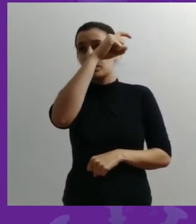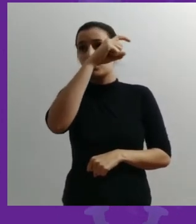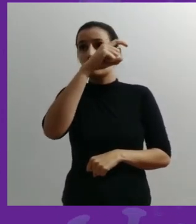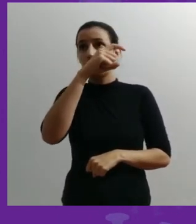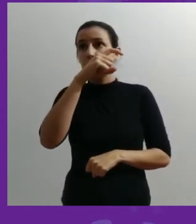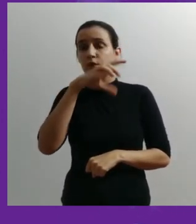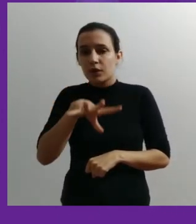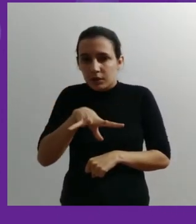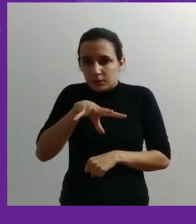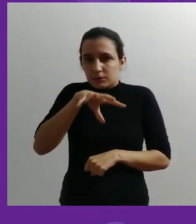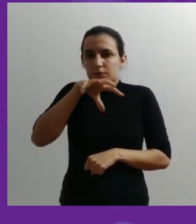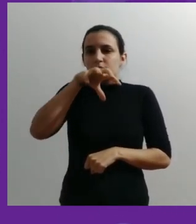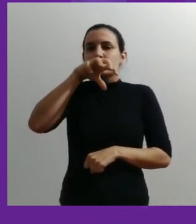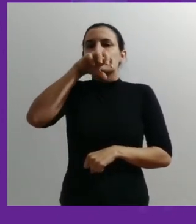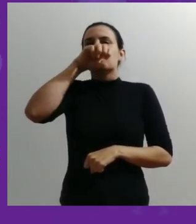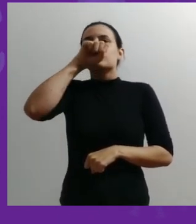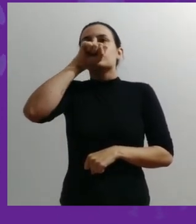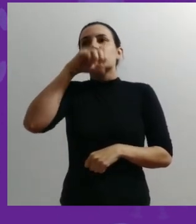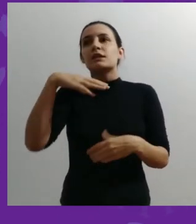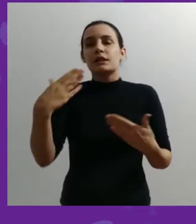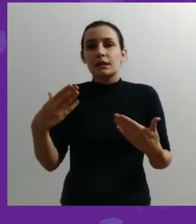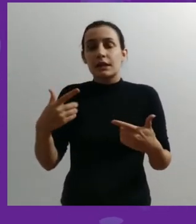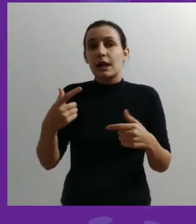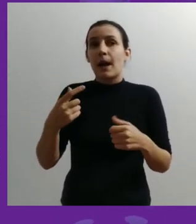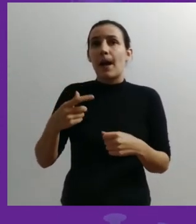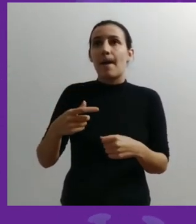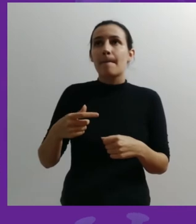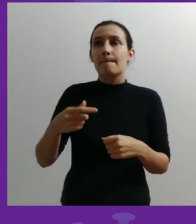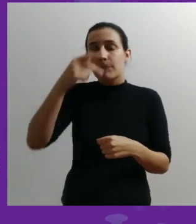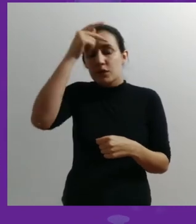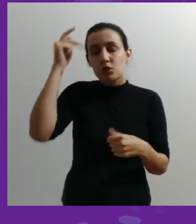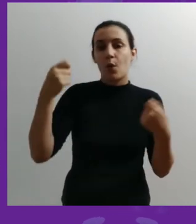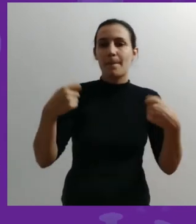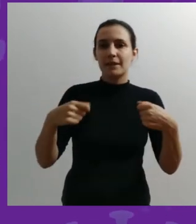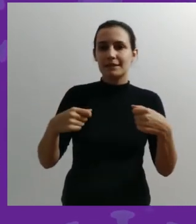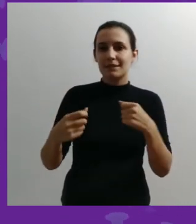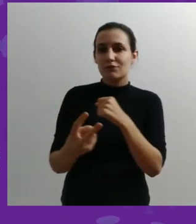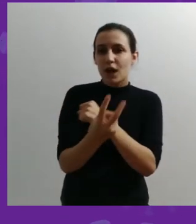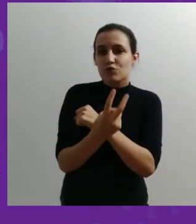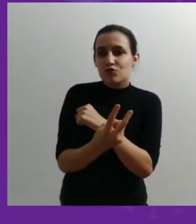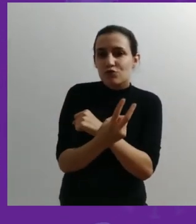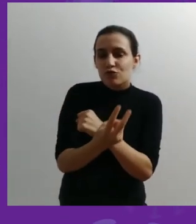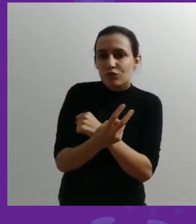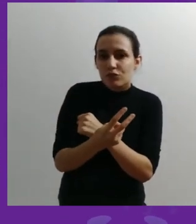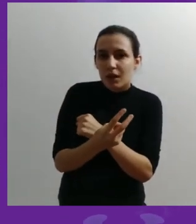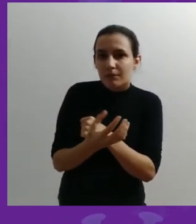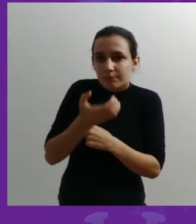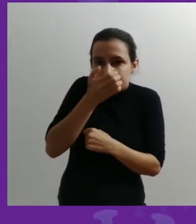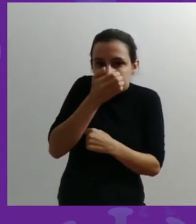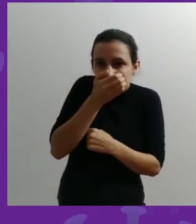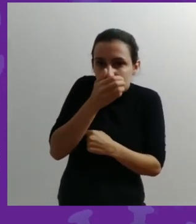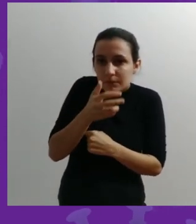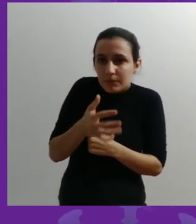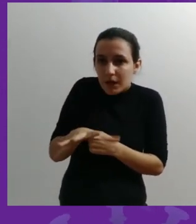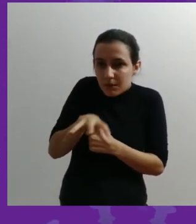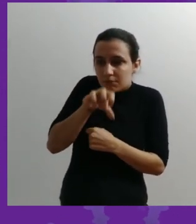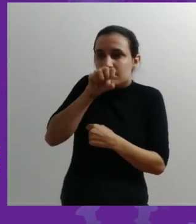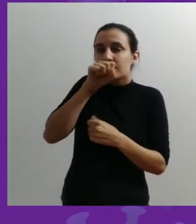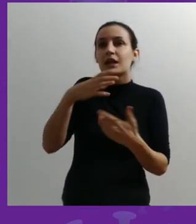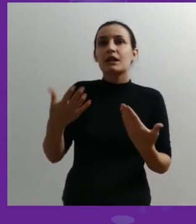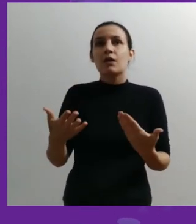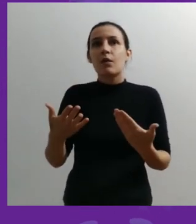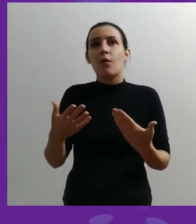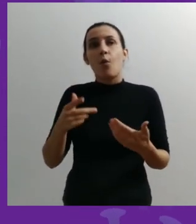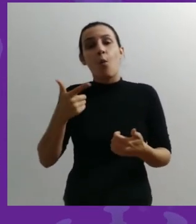grave de captação de oxigênio e essa pessoa tem que ir para a ventilação mecânica. Em outras pessoas, pode ser que ele cause